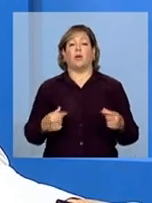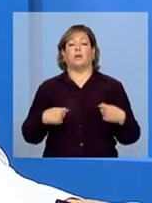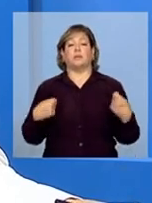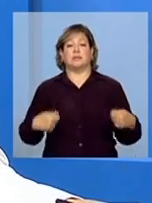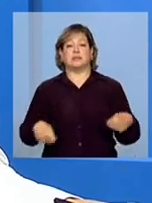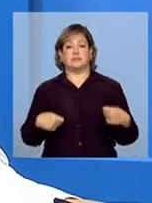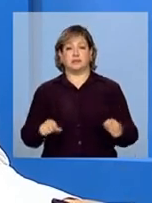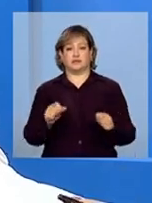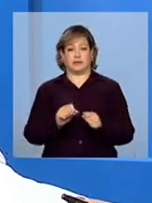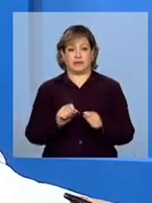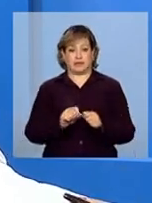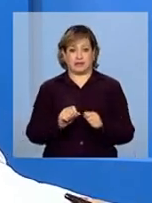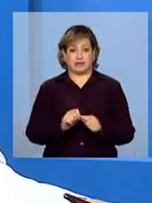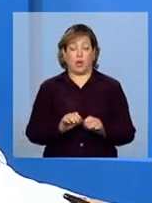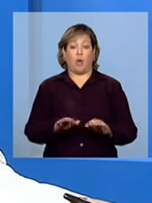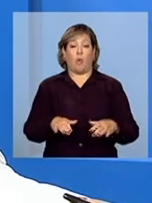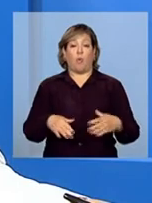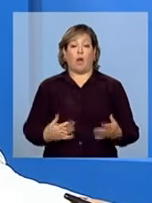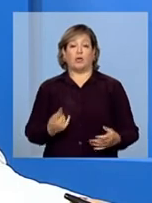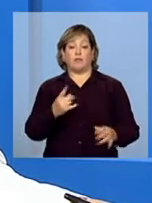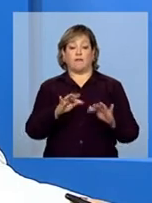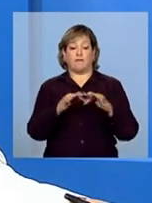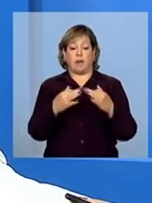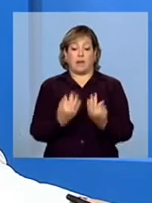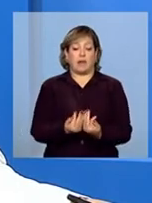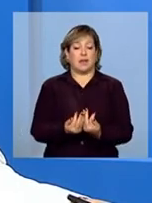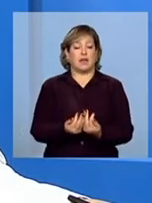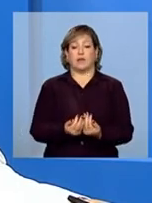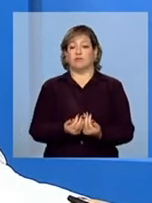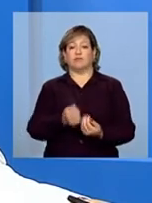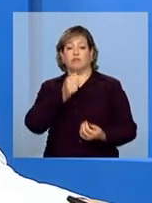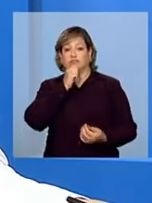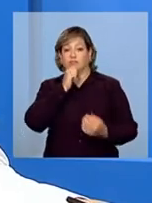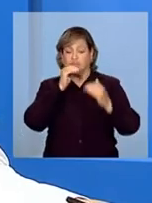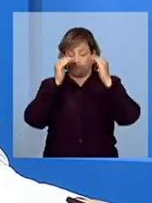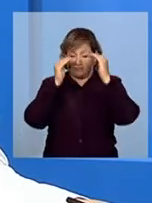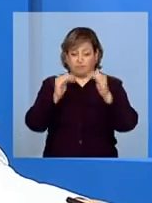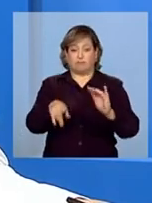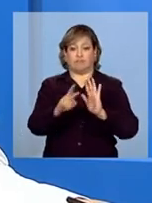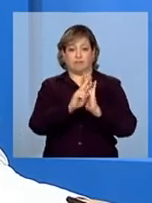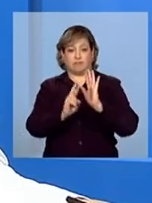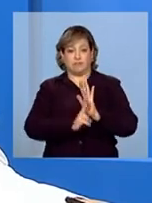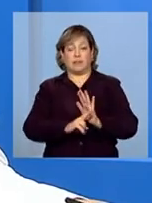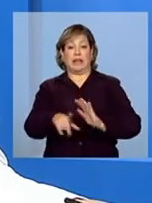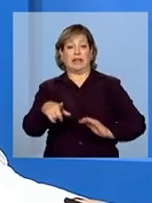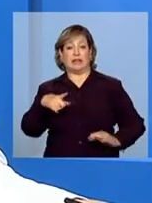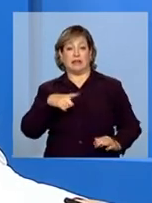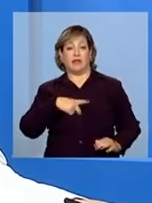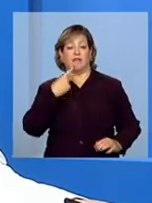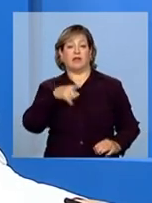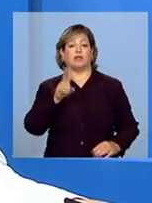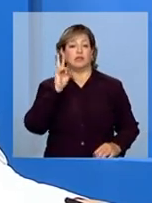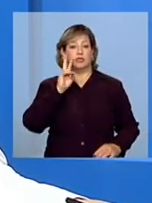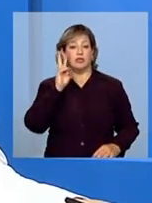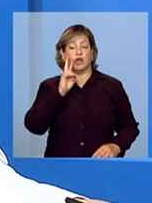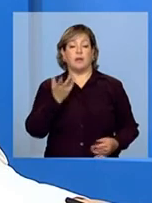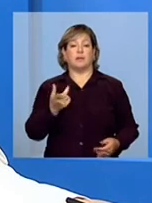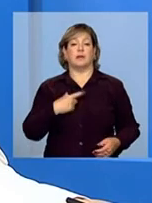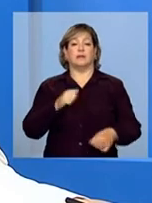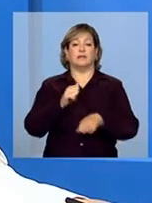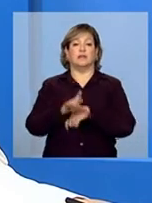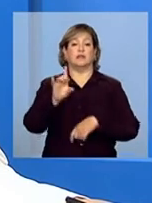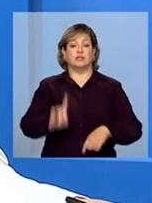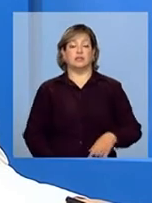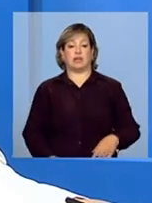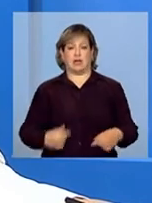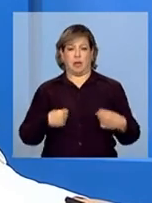quando uma família em descumprimento de condicionalidades apresenta situação de violação de direitos. Eu devo